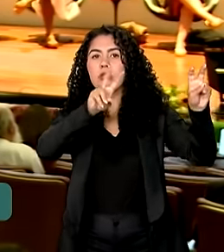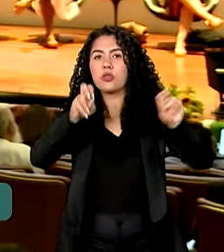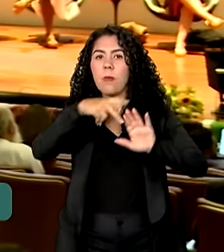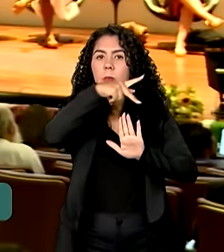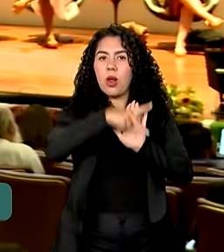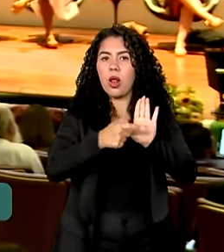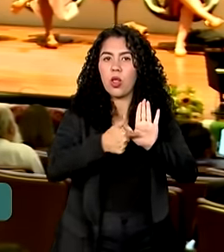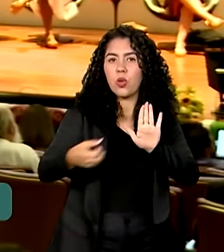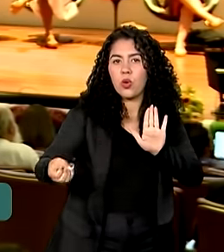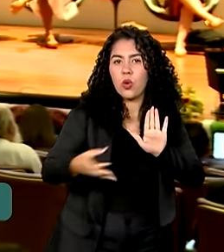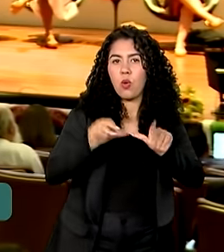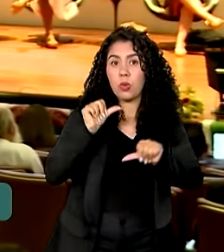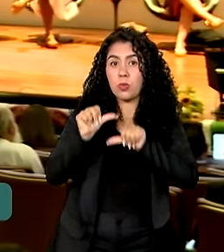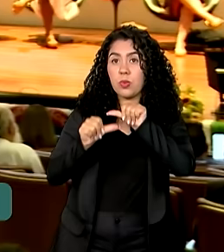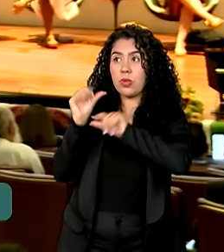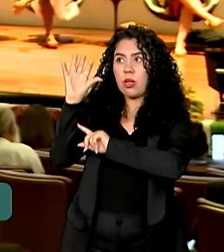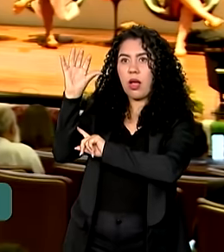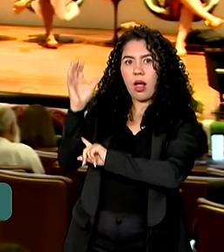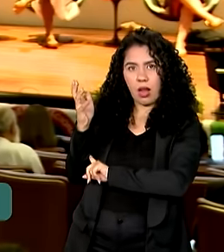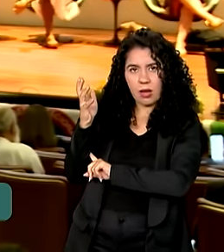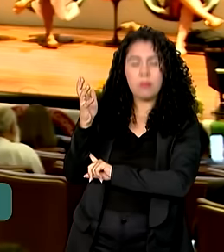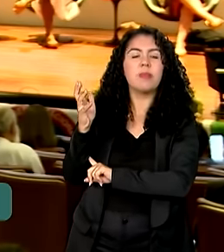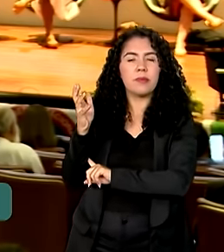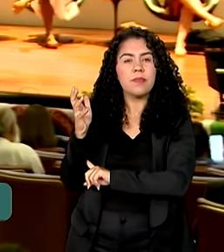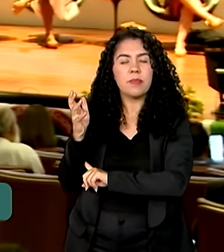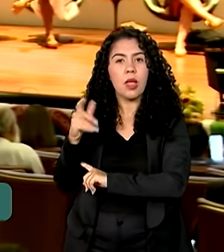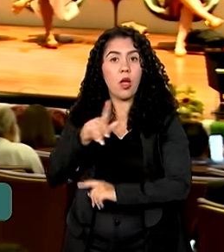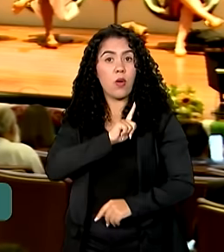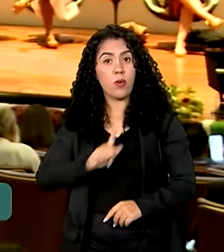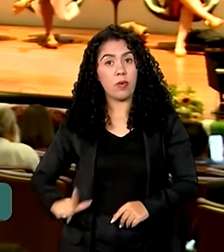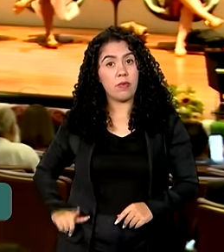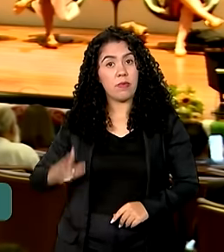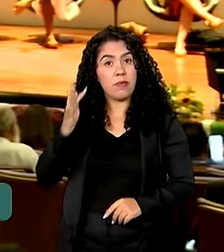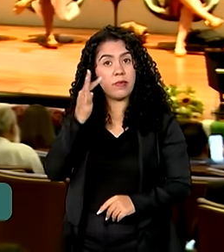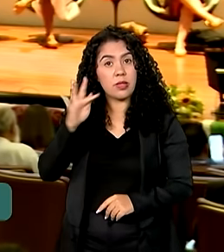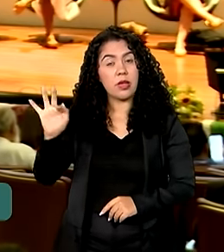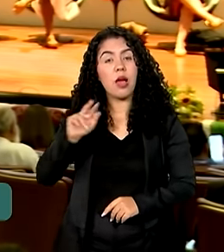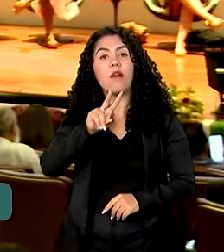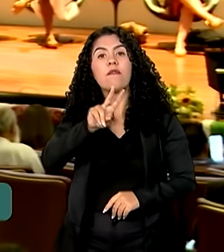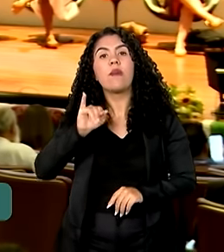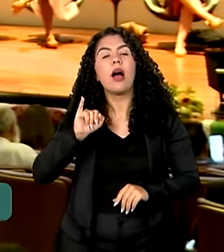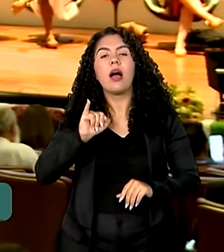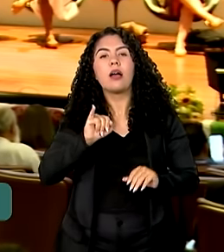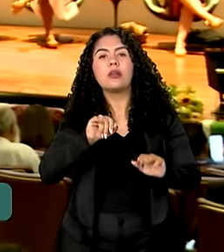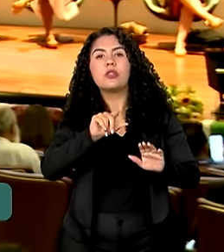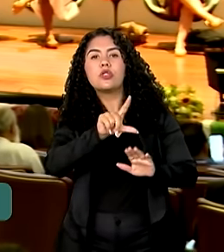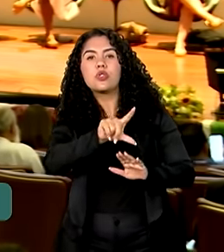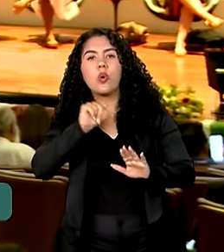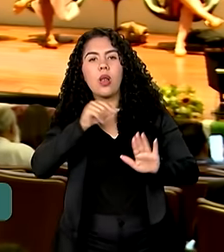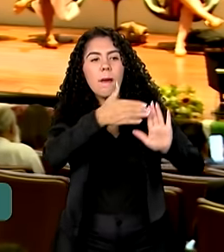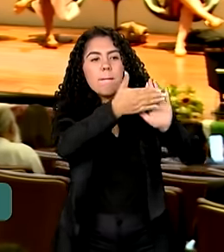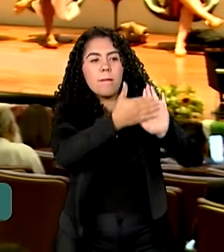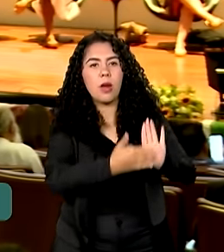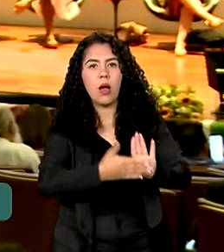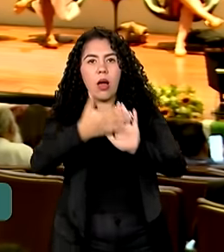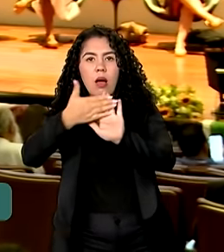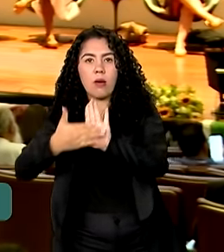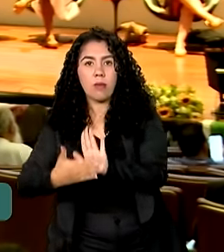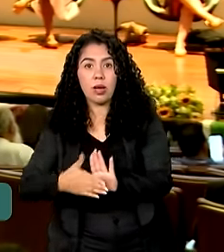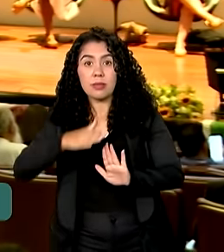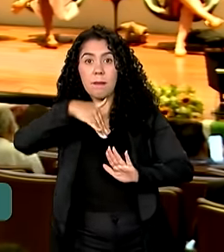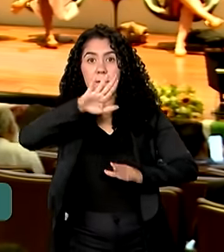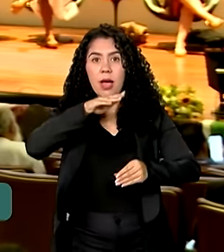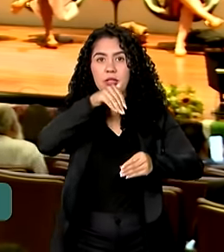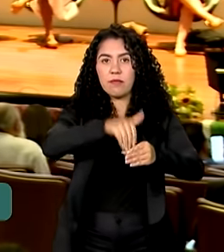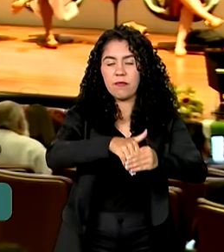No novo plano Clima Participativo, o governo federal vai escolher as propostas mais votadas depois de plenárias